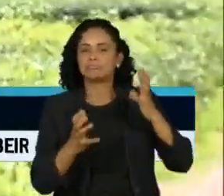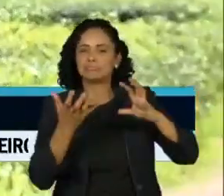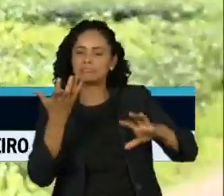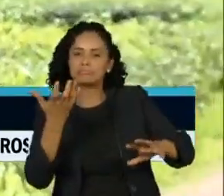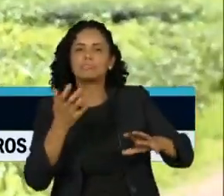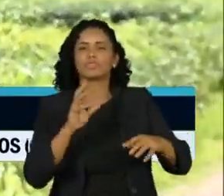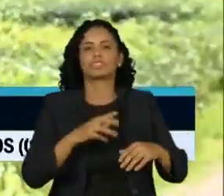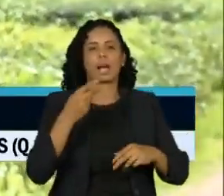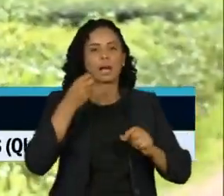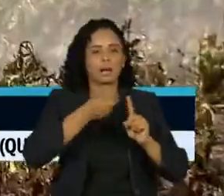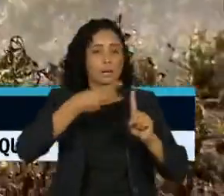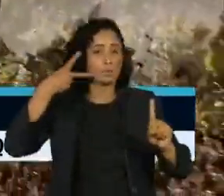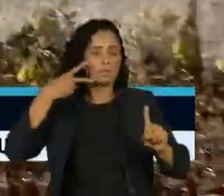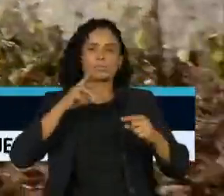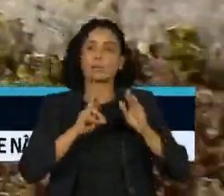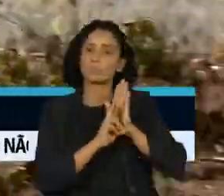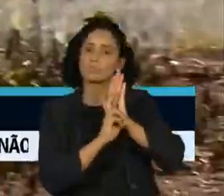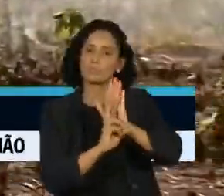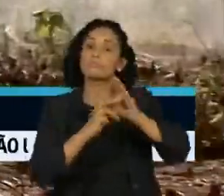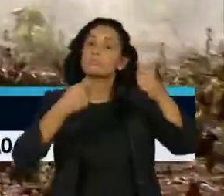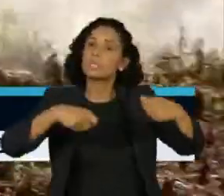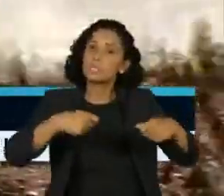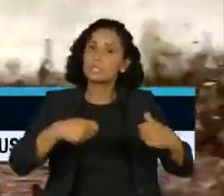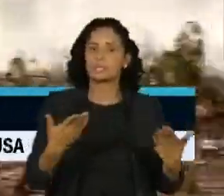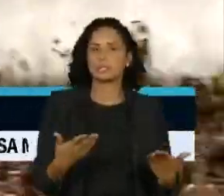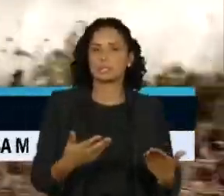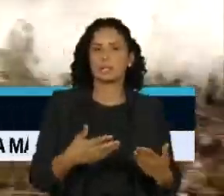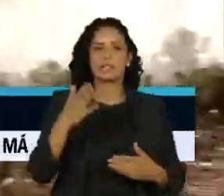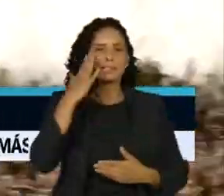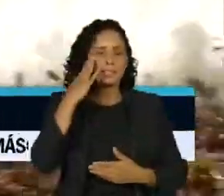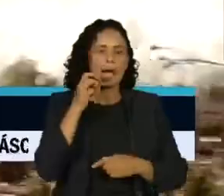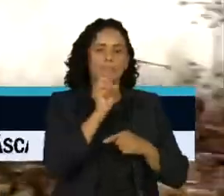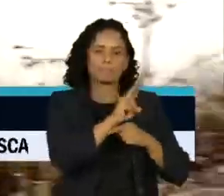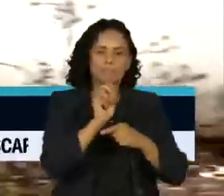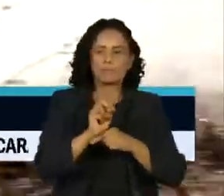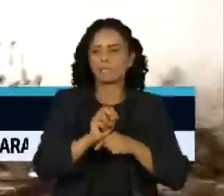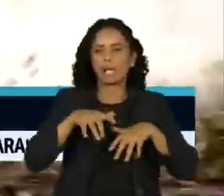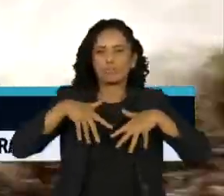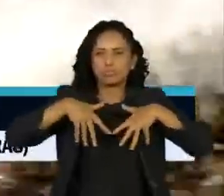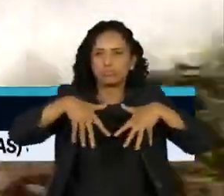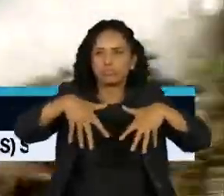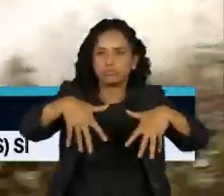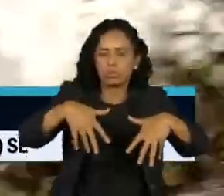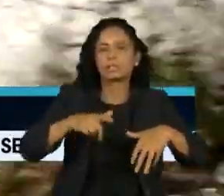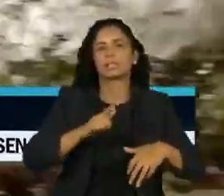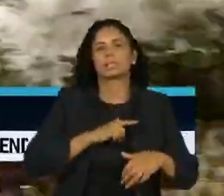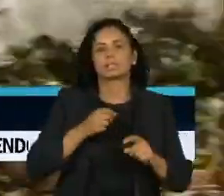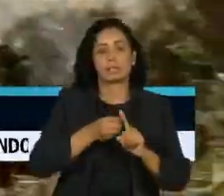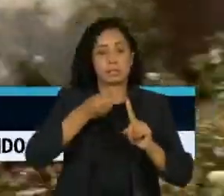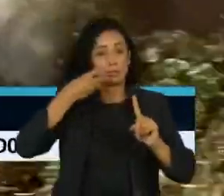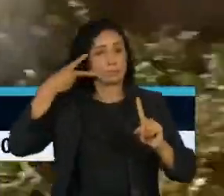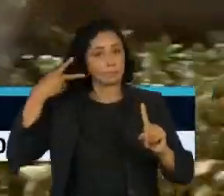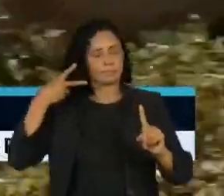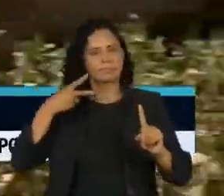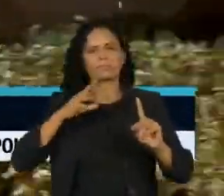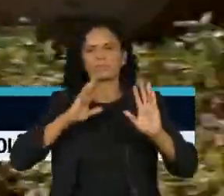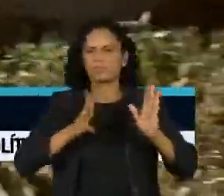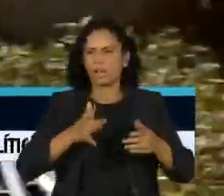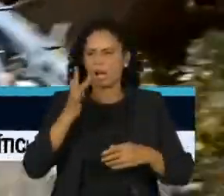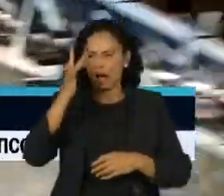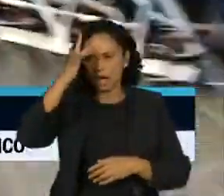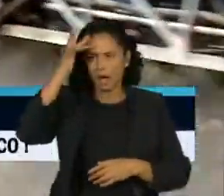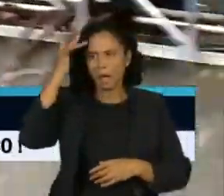falando que está passando pele do veneno, se a gente está falando que está passando todos esses projetos de leis, é por quê? É porque as pessoas que estão lá